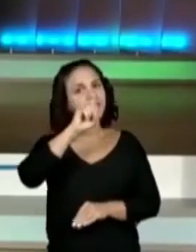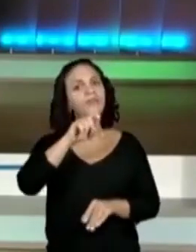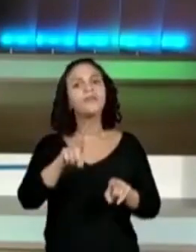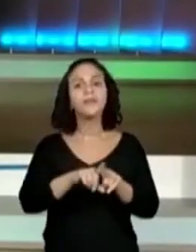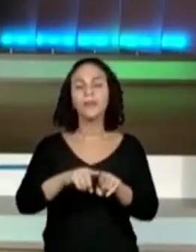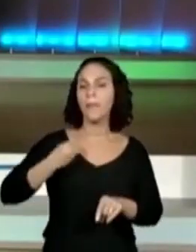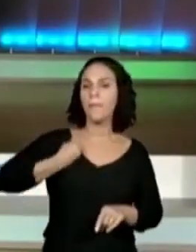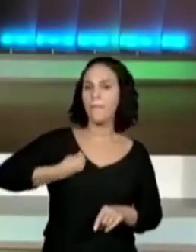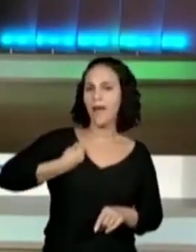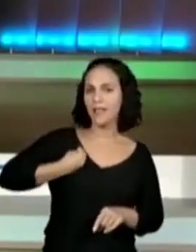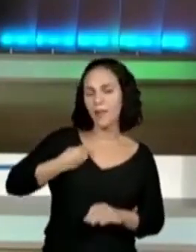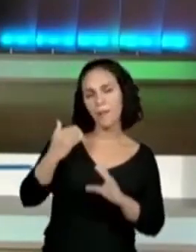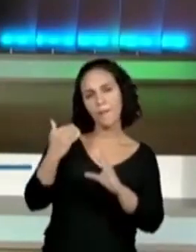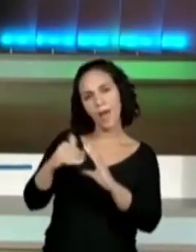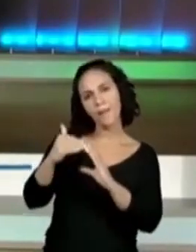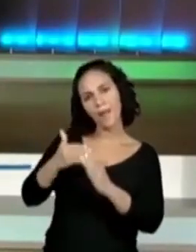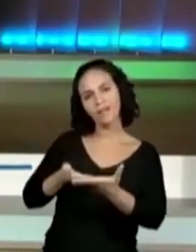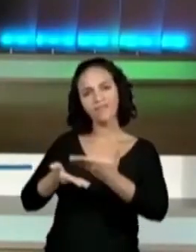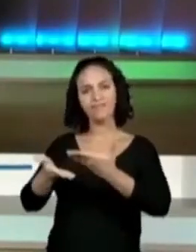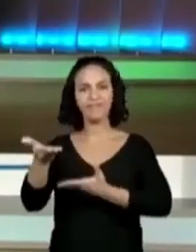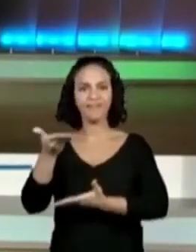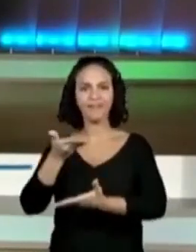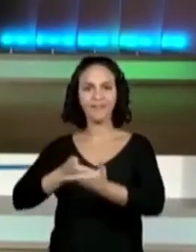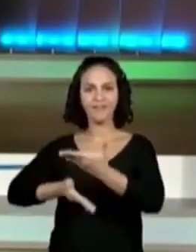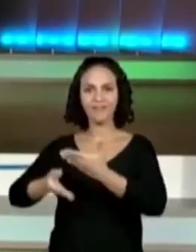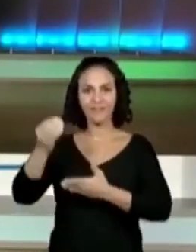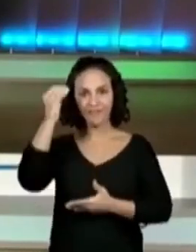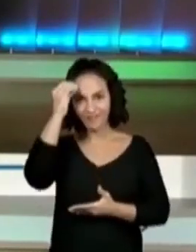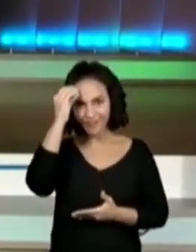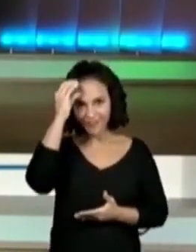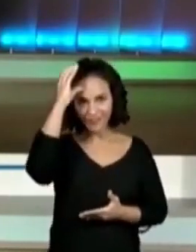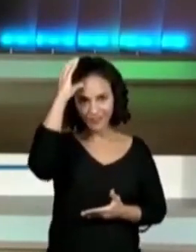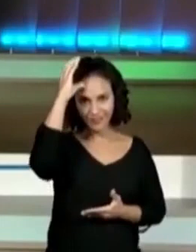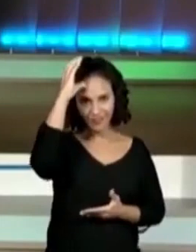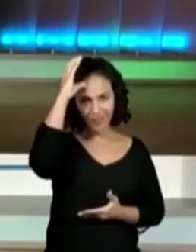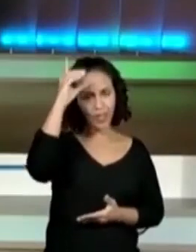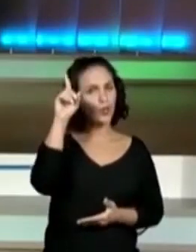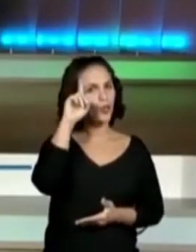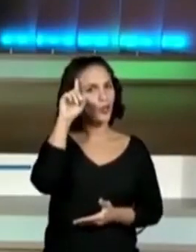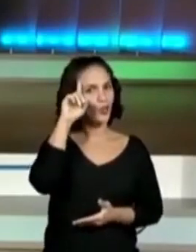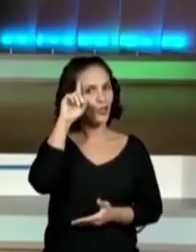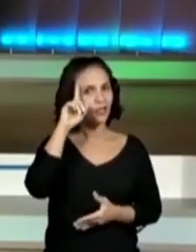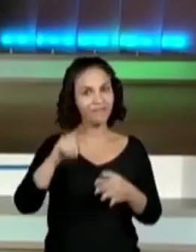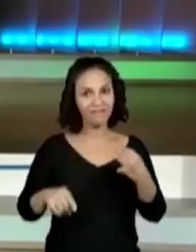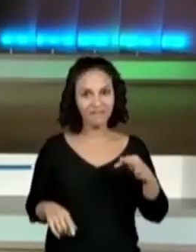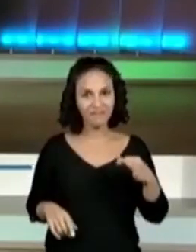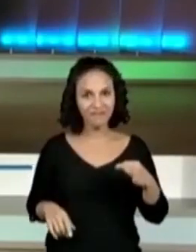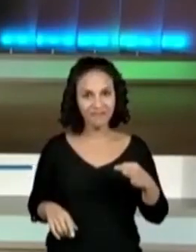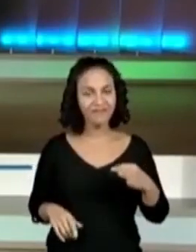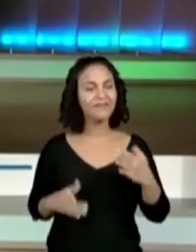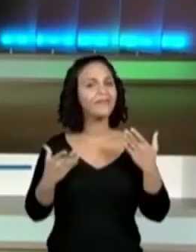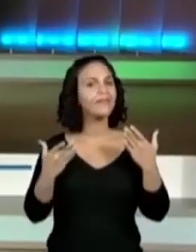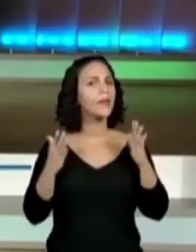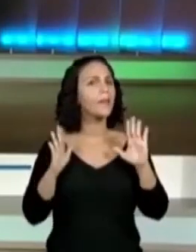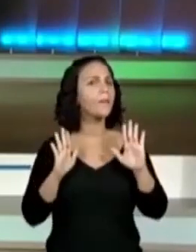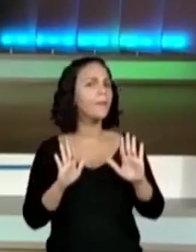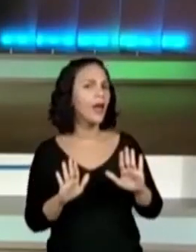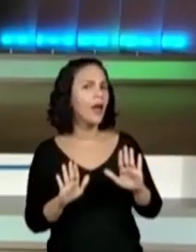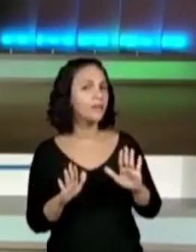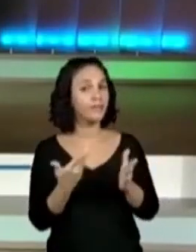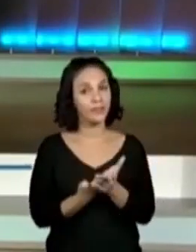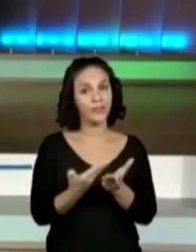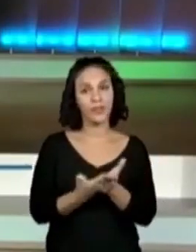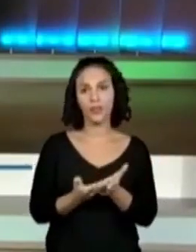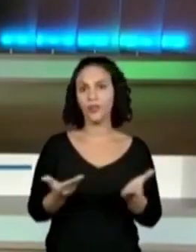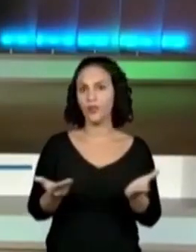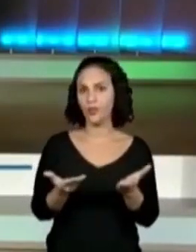participando. E é assim que a gente tem essa troca de saberes todas as tardes, certo? Mas, sobre esta aula,